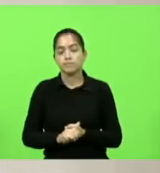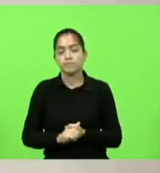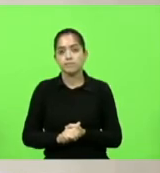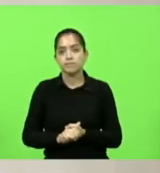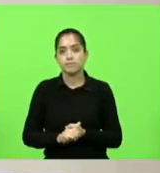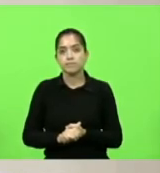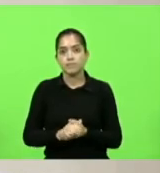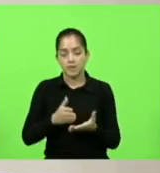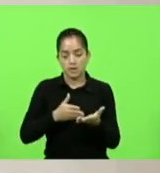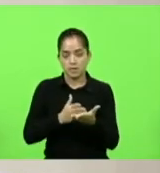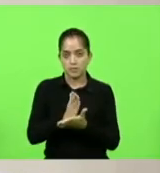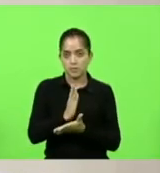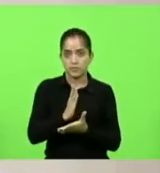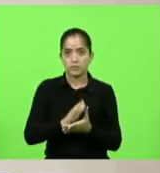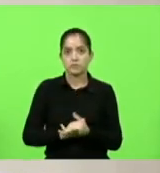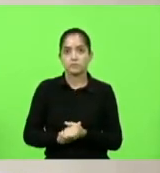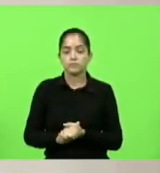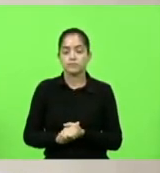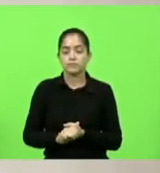Aprovado.